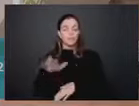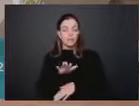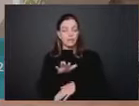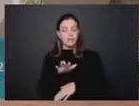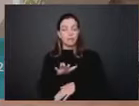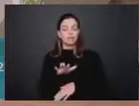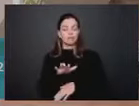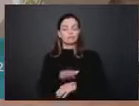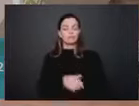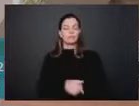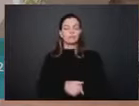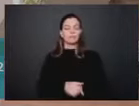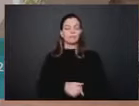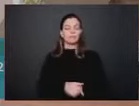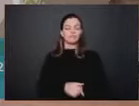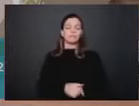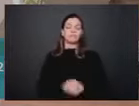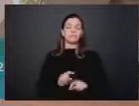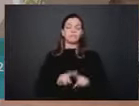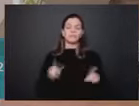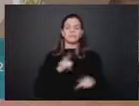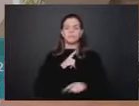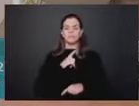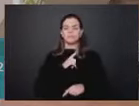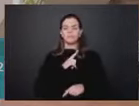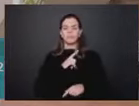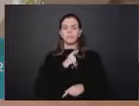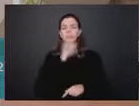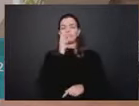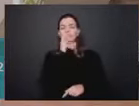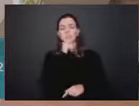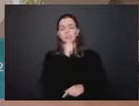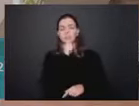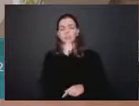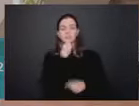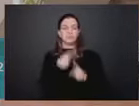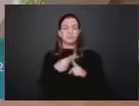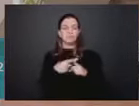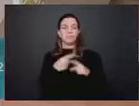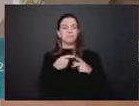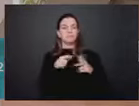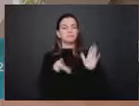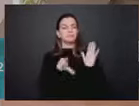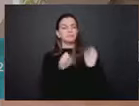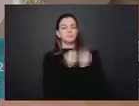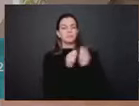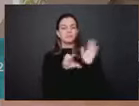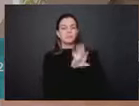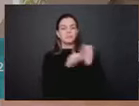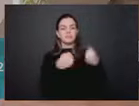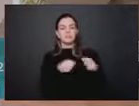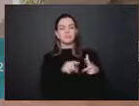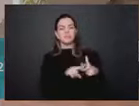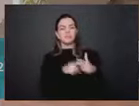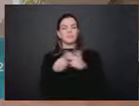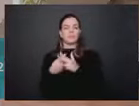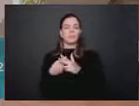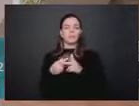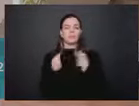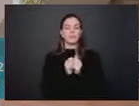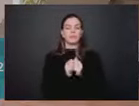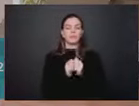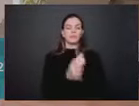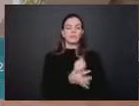ainda há um longo caminho a percorrer em termos de ajustes à legislação para que, com maior segurança jurídica, possamos entregar mais à sociedade.